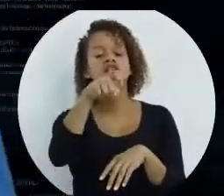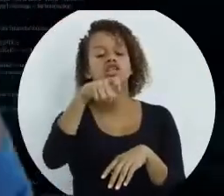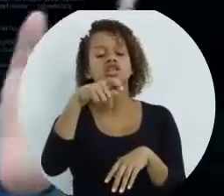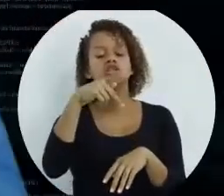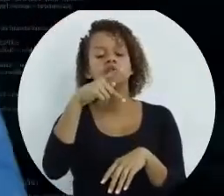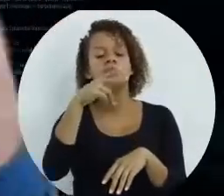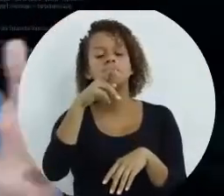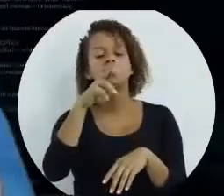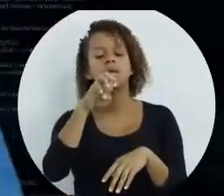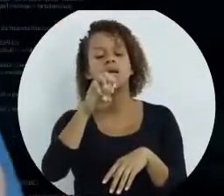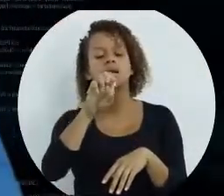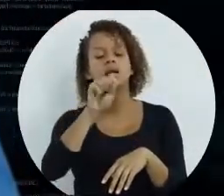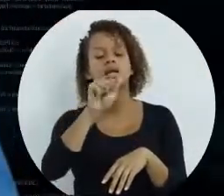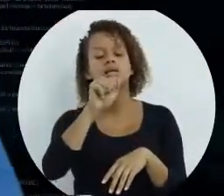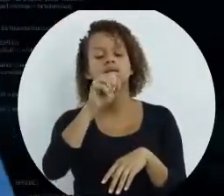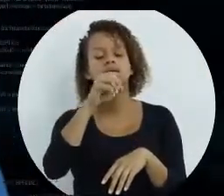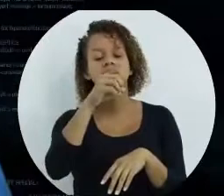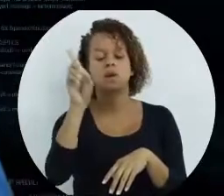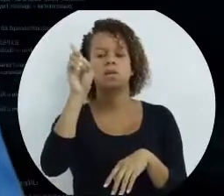quantidade de operações